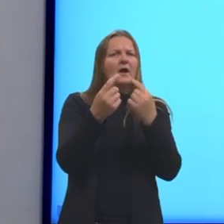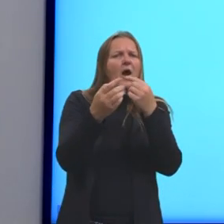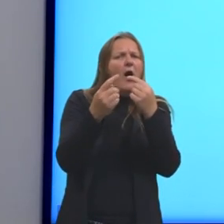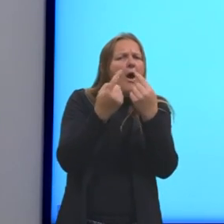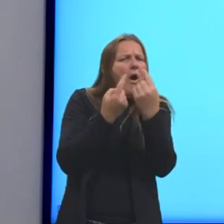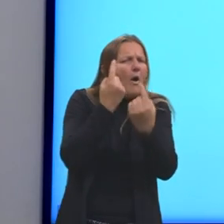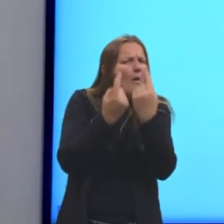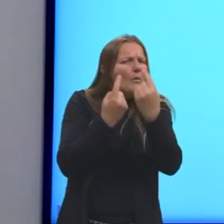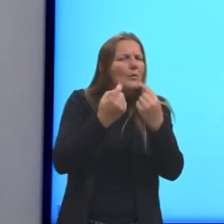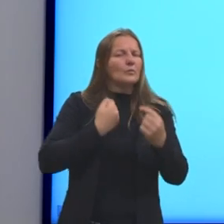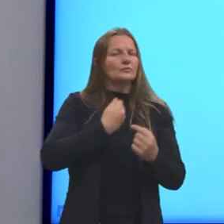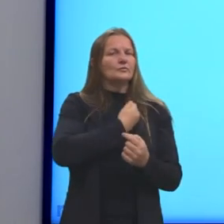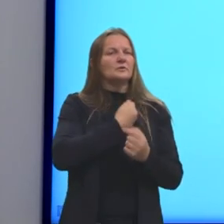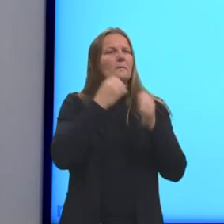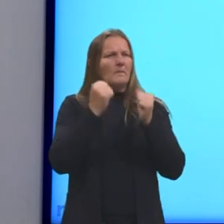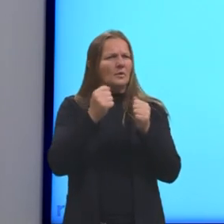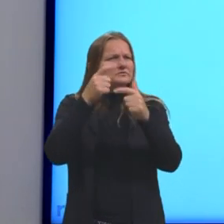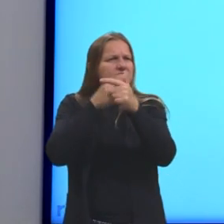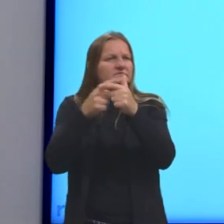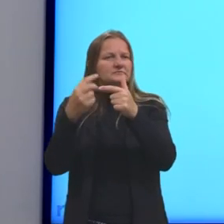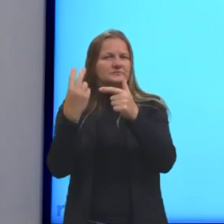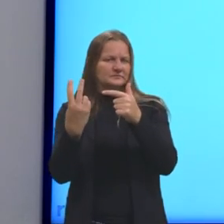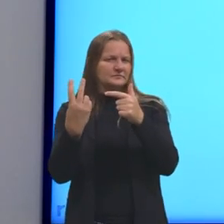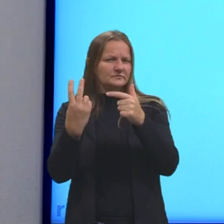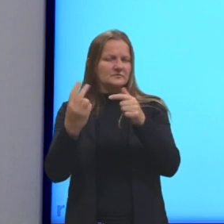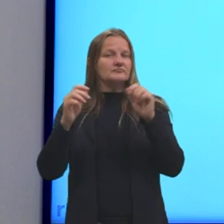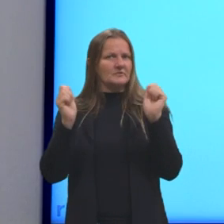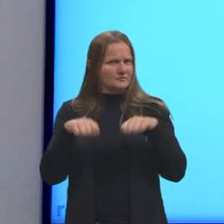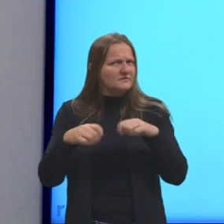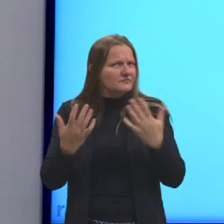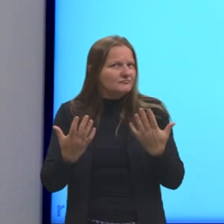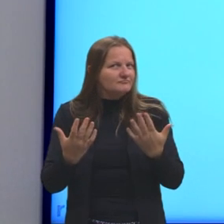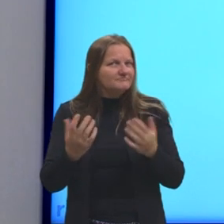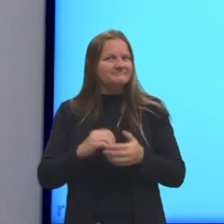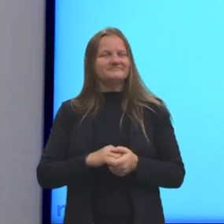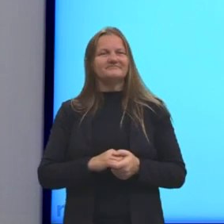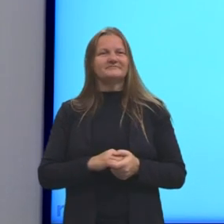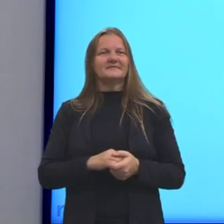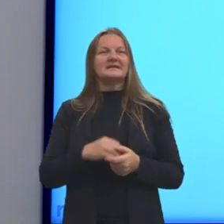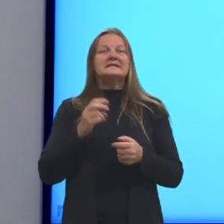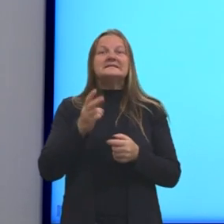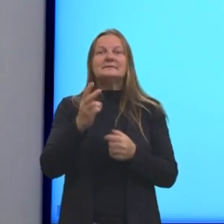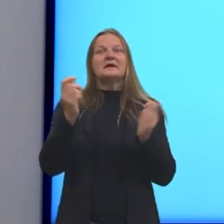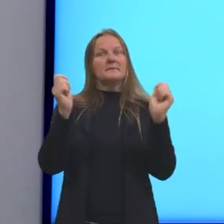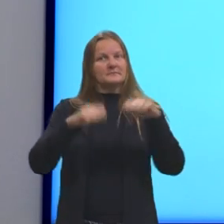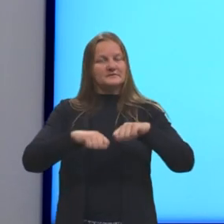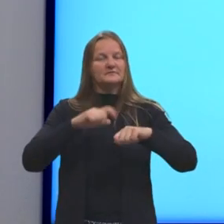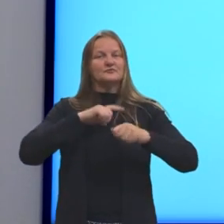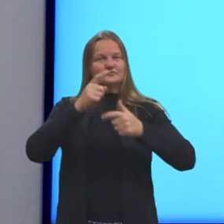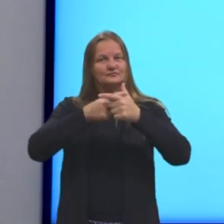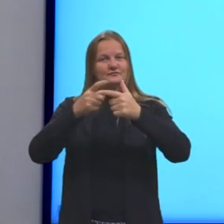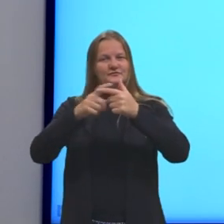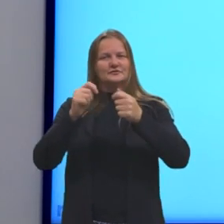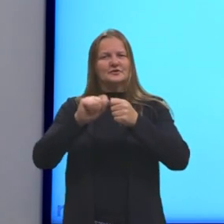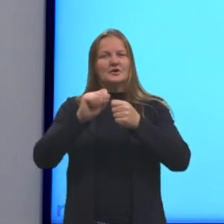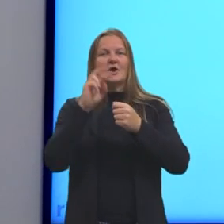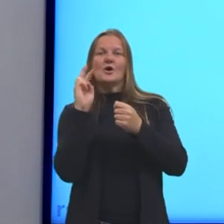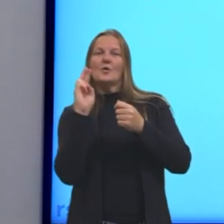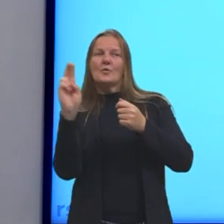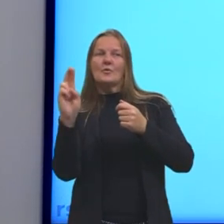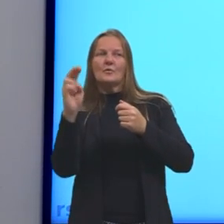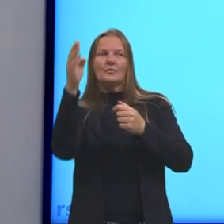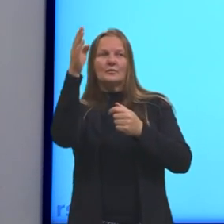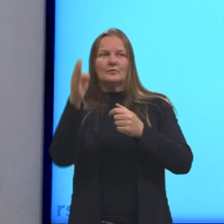desses valores, pelo menos um deles, pode ser dividido por 2. Sempre que puder dividir, eu coloco o resultado